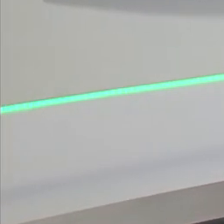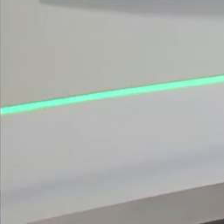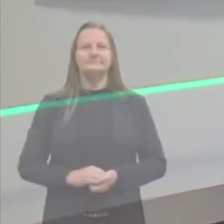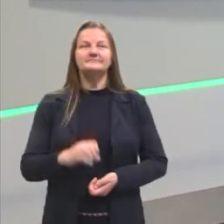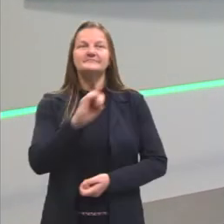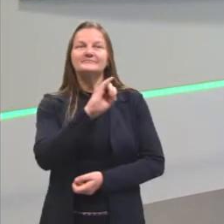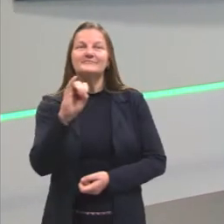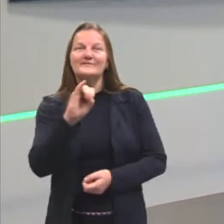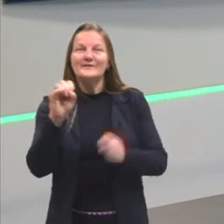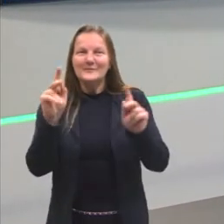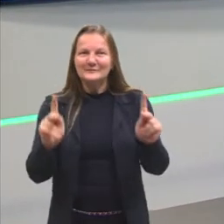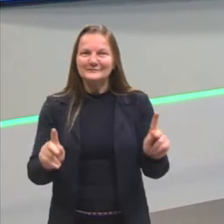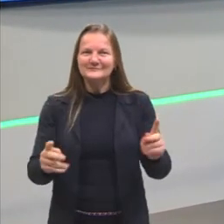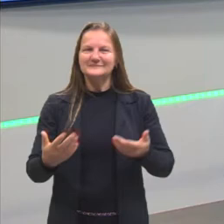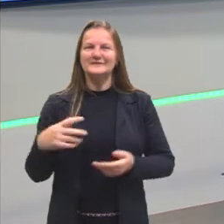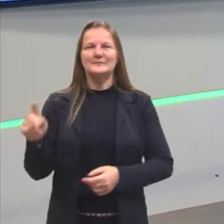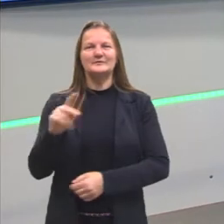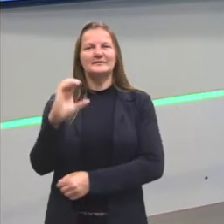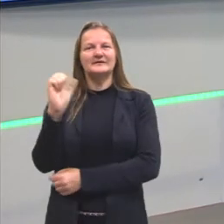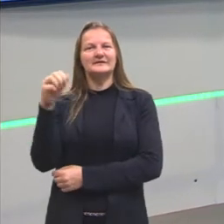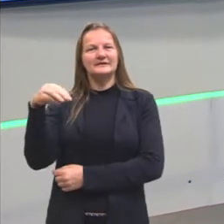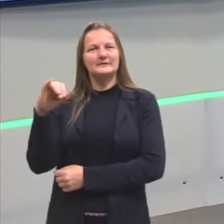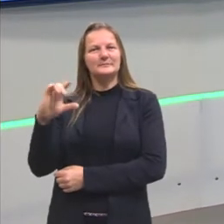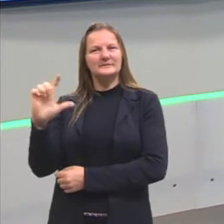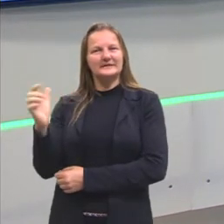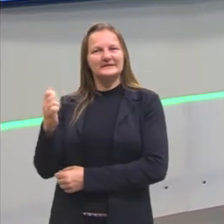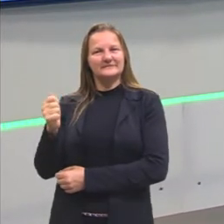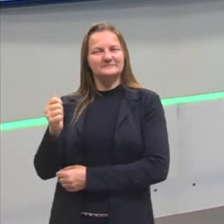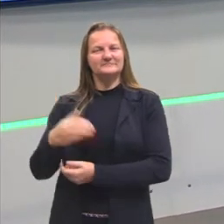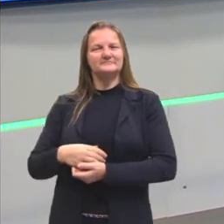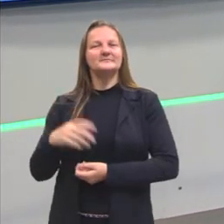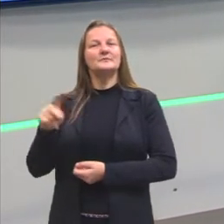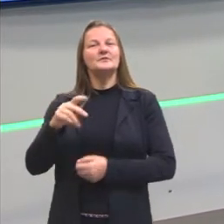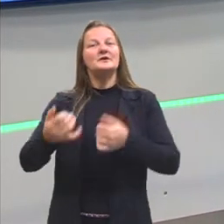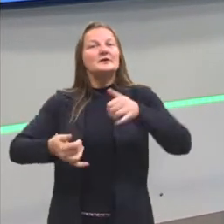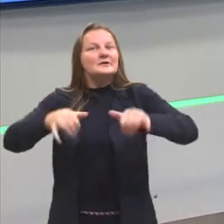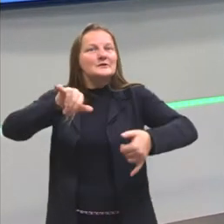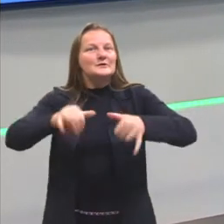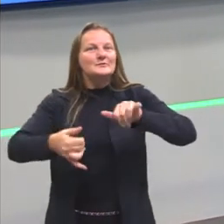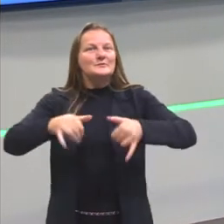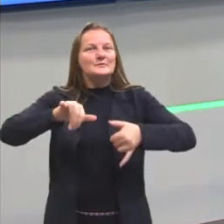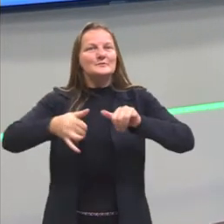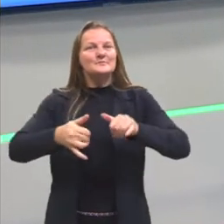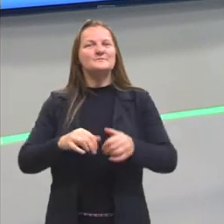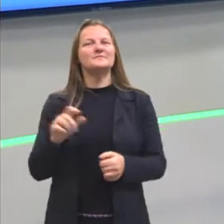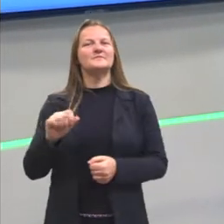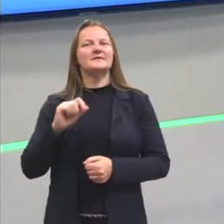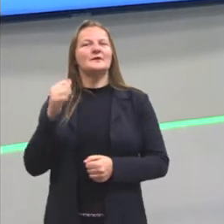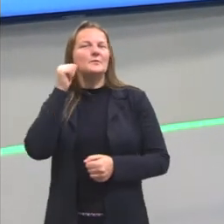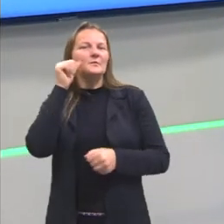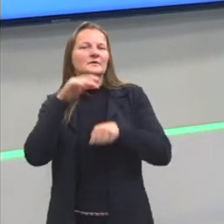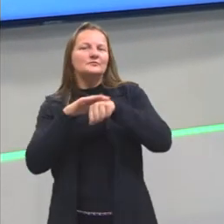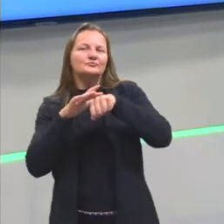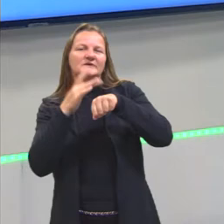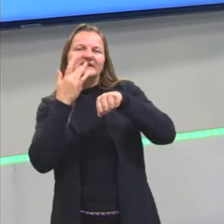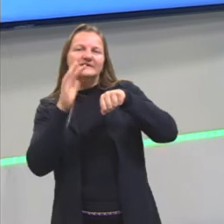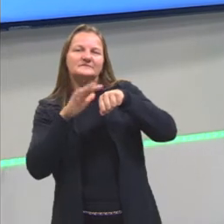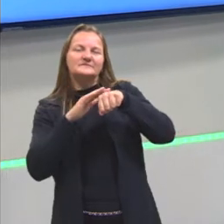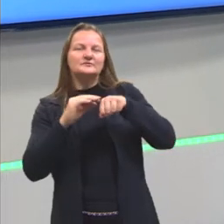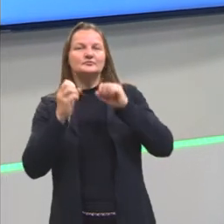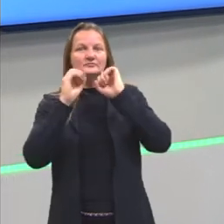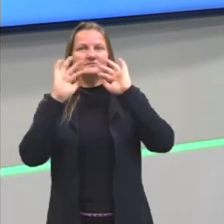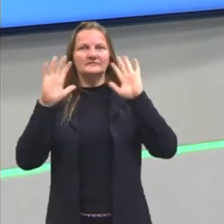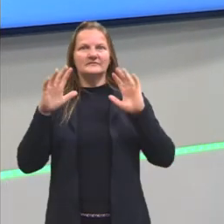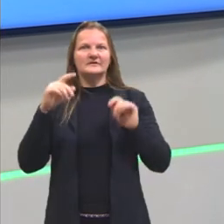Olá pessoal, eu sou a professora Camila Grandini, sou professora de Química, sou uma mulher branca, de pele clara,